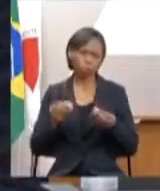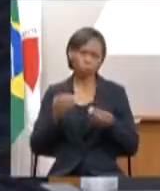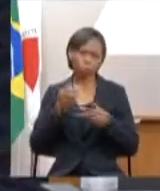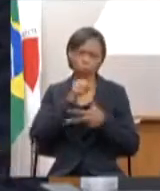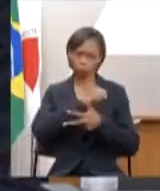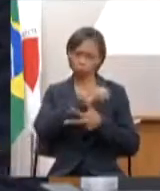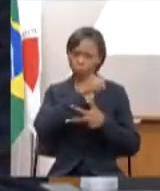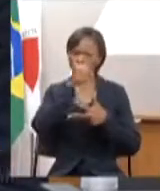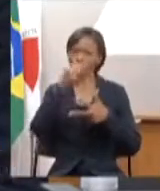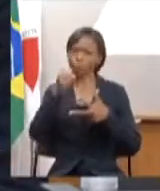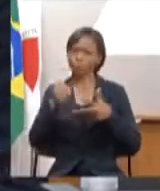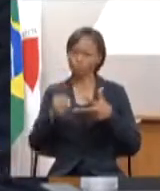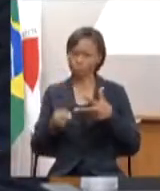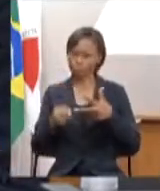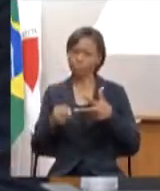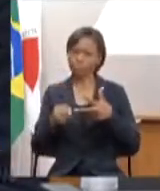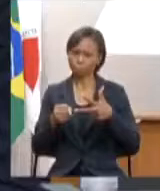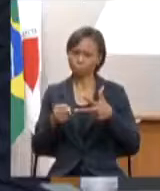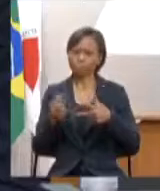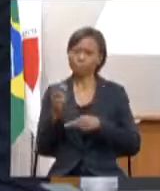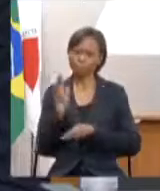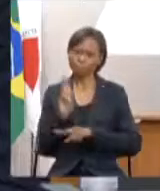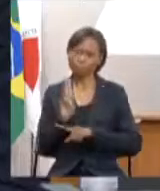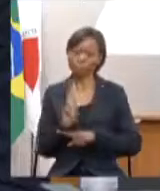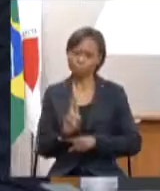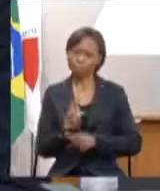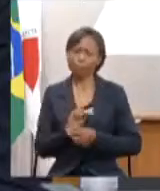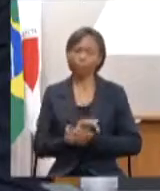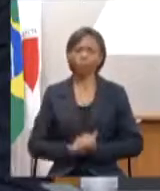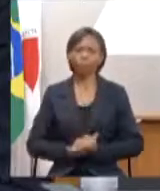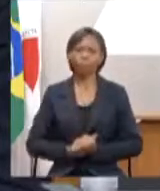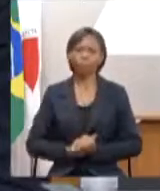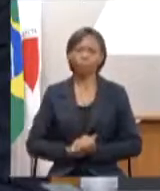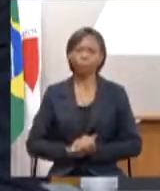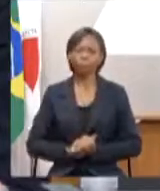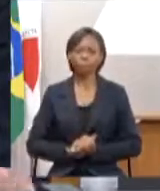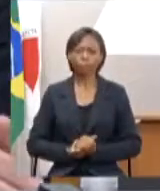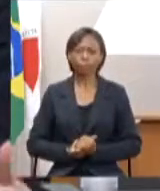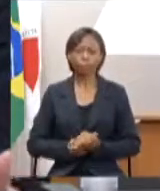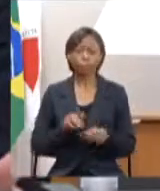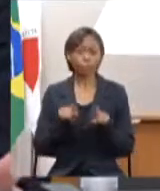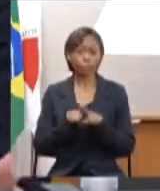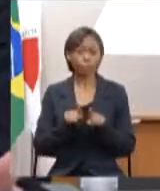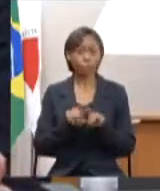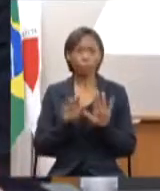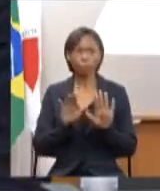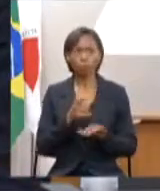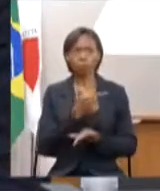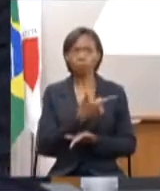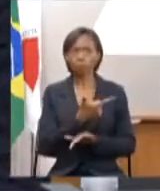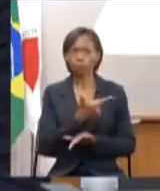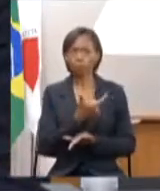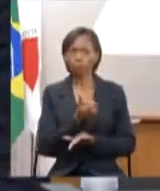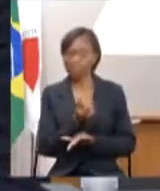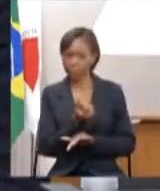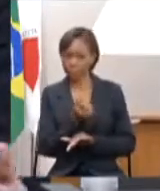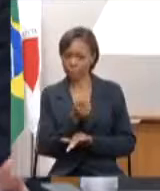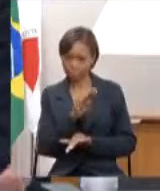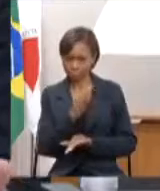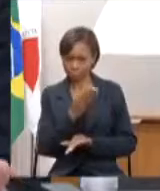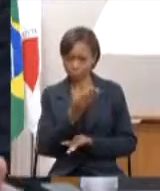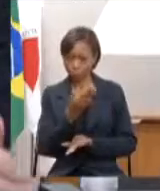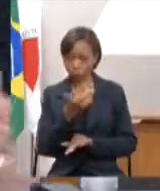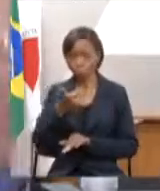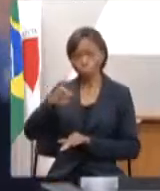que são seus representantes e além dos 26 bilhões existe uma